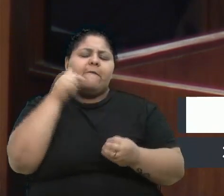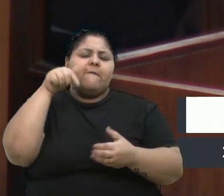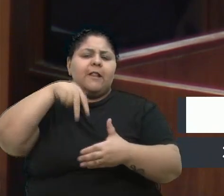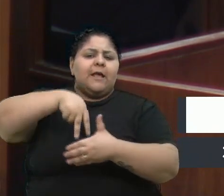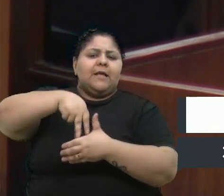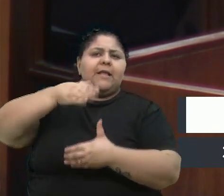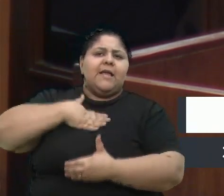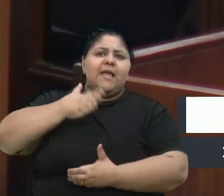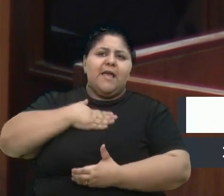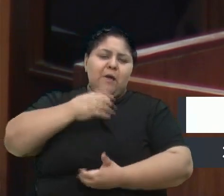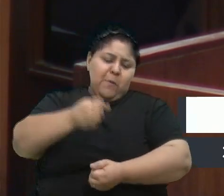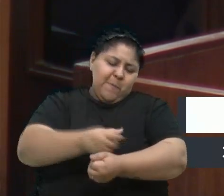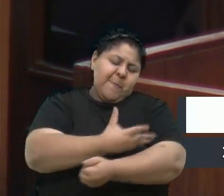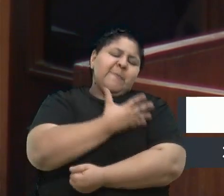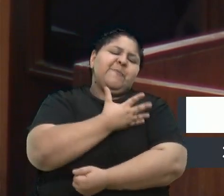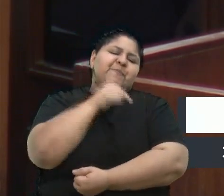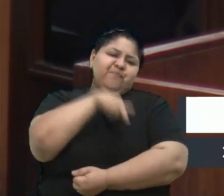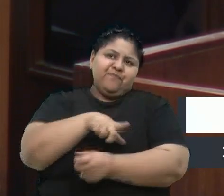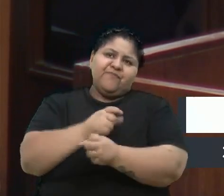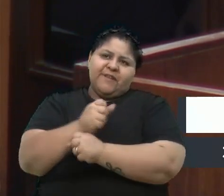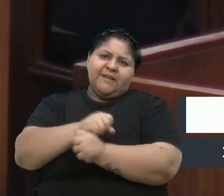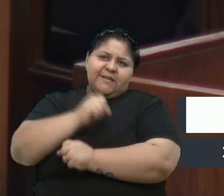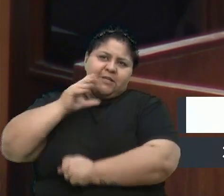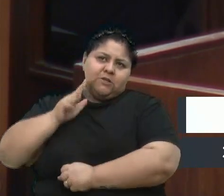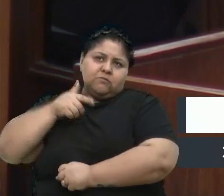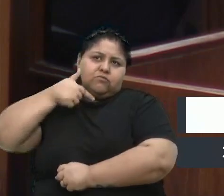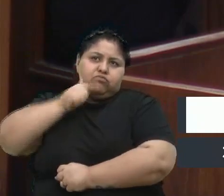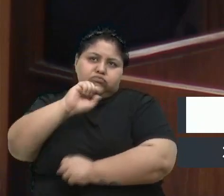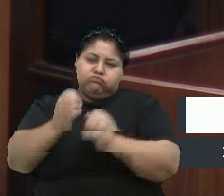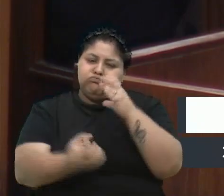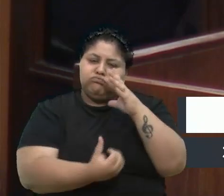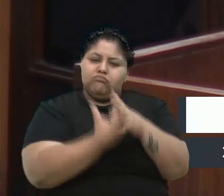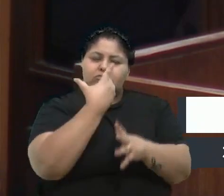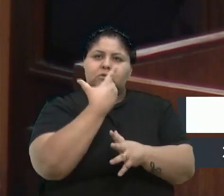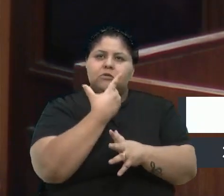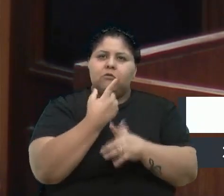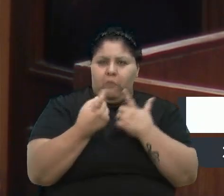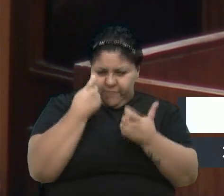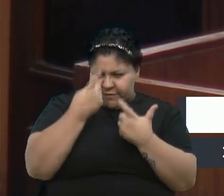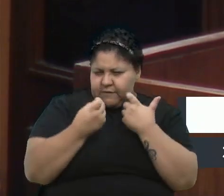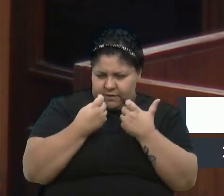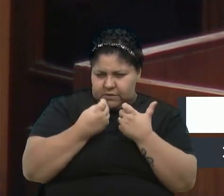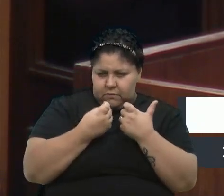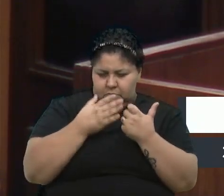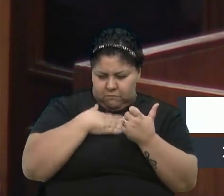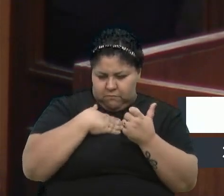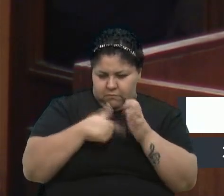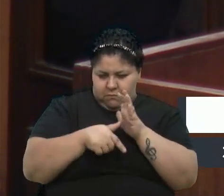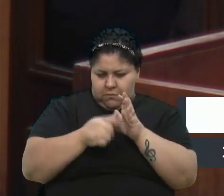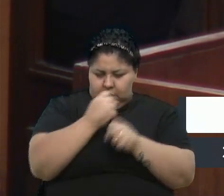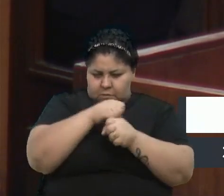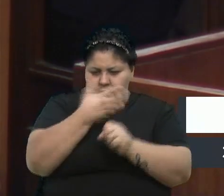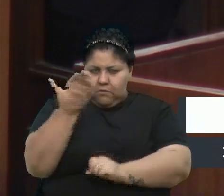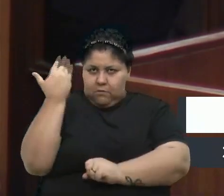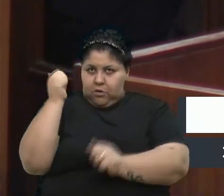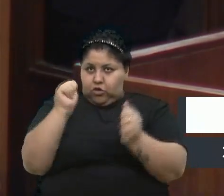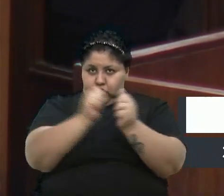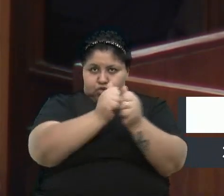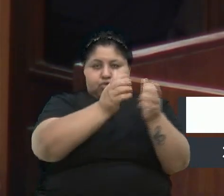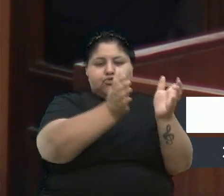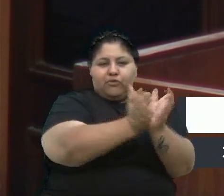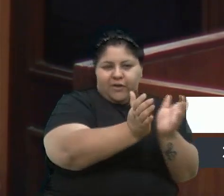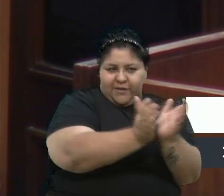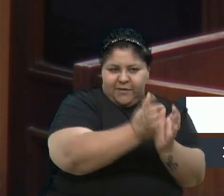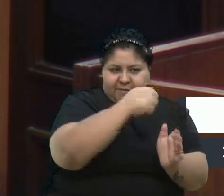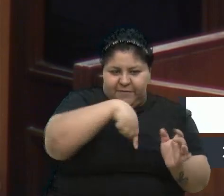me emocionei. E esse ano nós conseguimos criar algo, que foi uma percepção minha no ano passado, e que com essa equipe toda a gente conseguiu